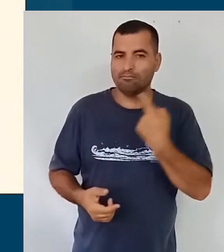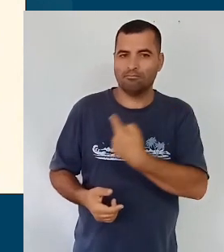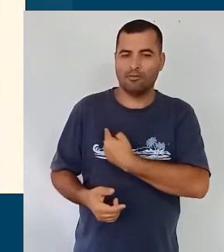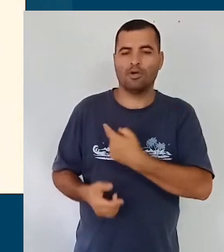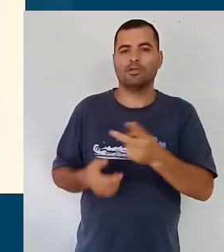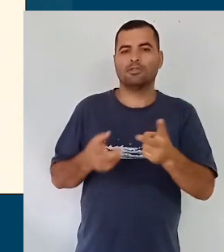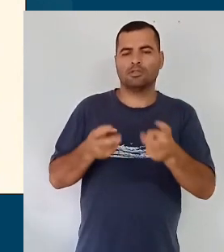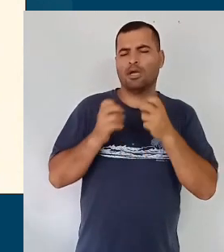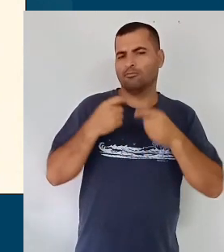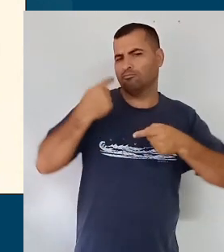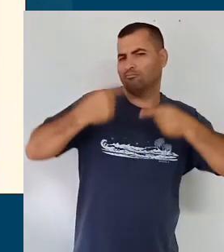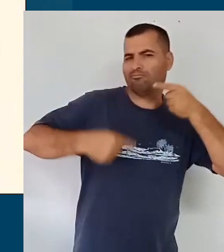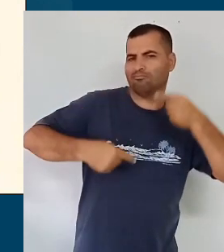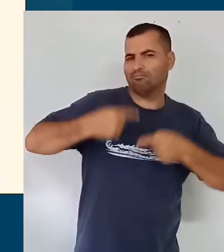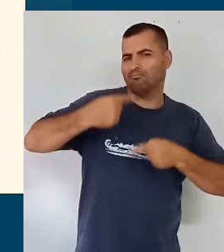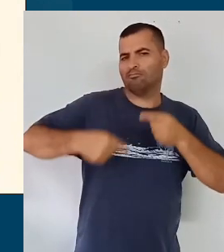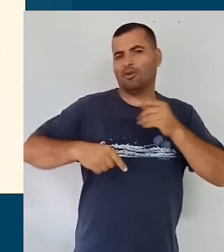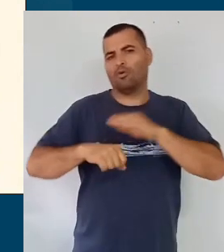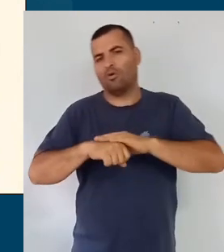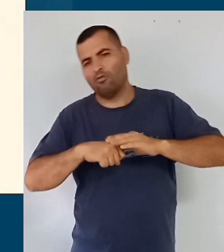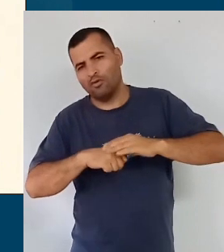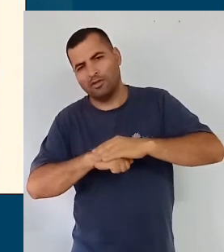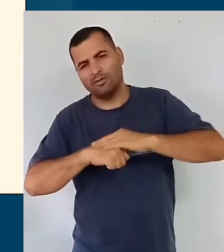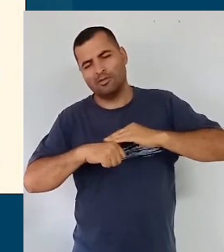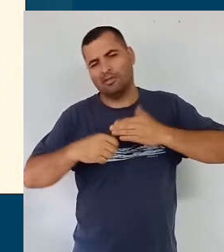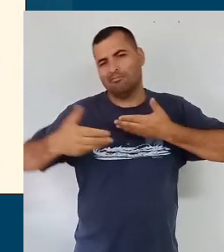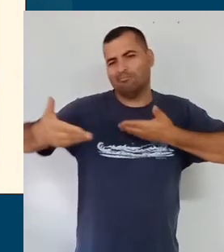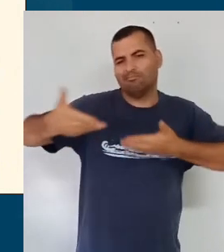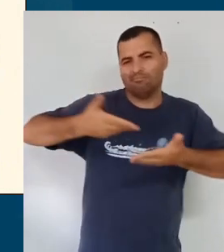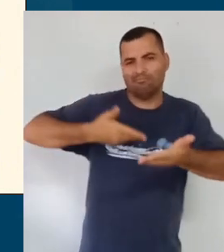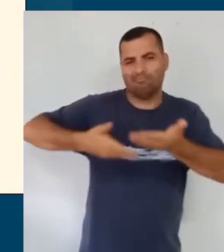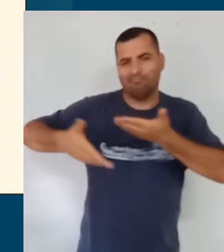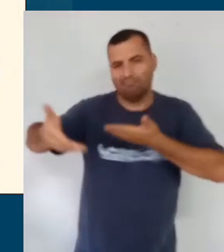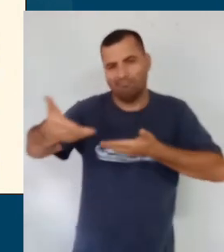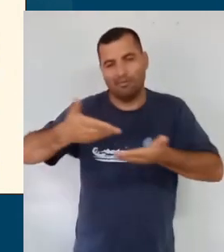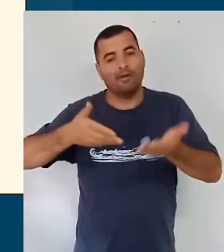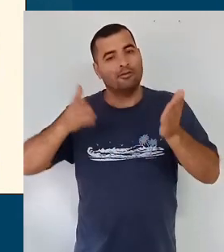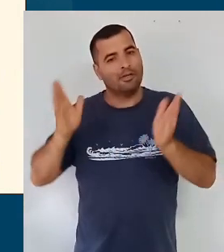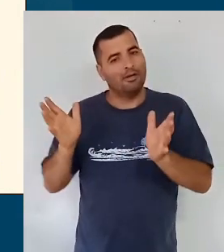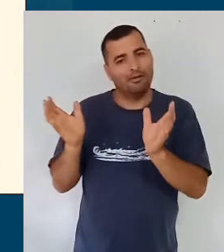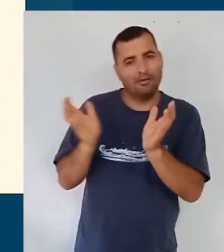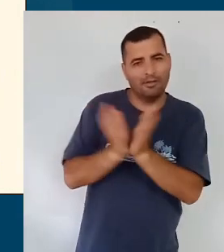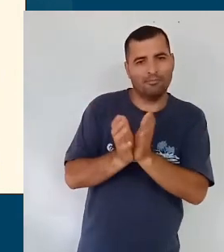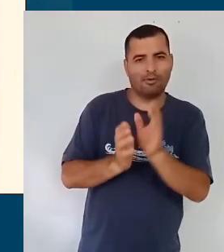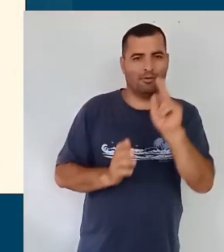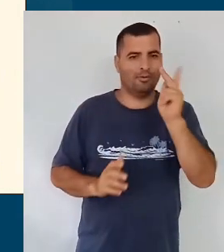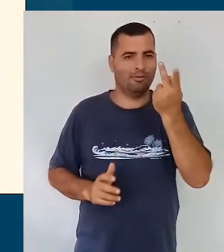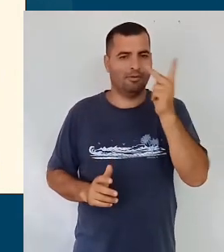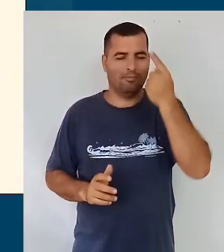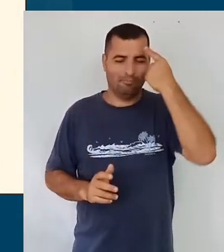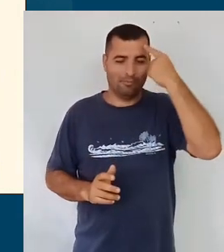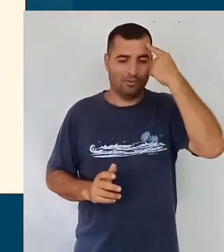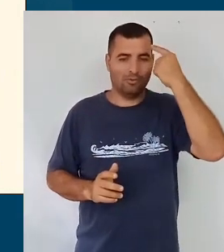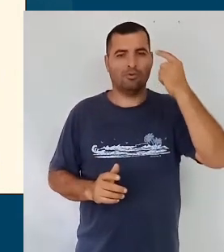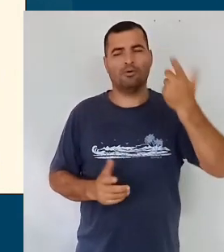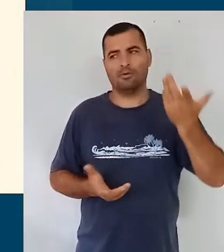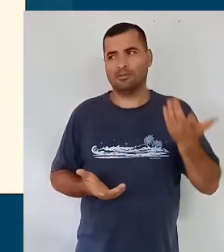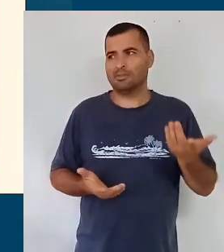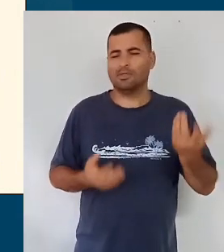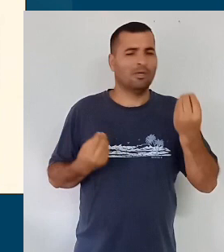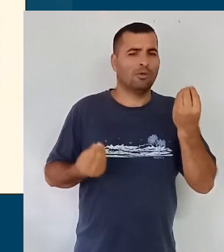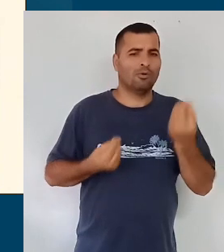muito discutido, a gente, a equipe de Hortolândia e tal, foi pensar num quadro que